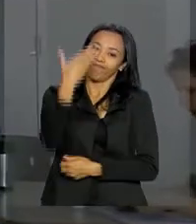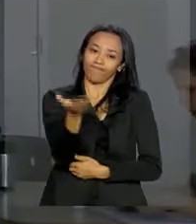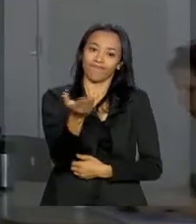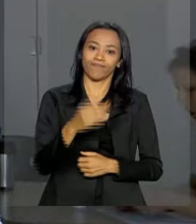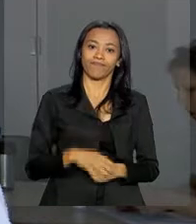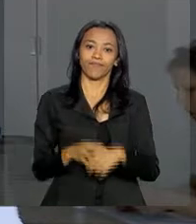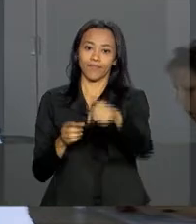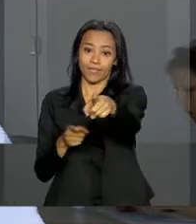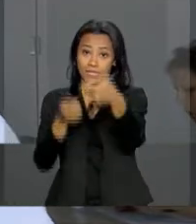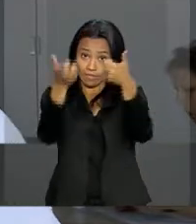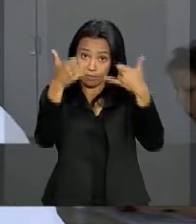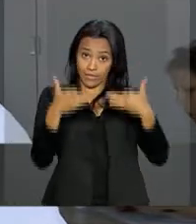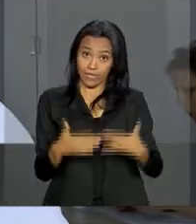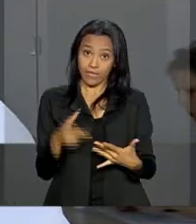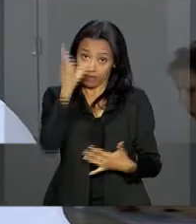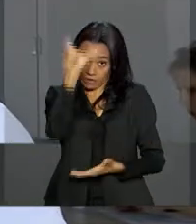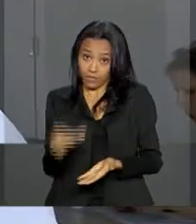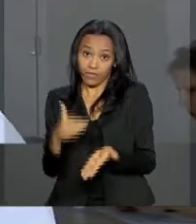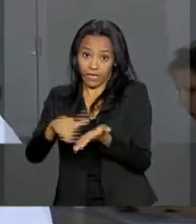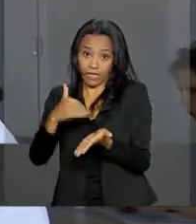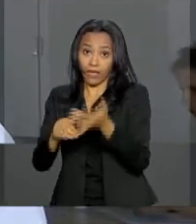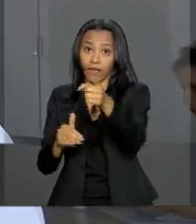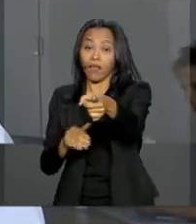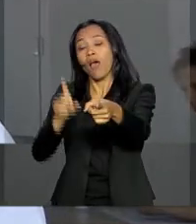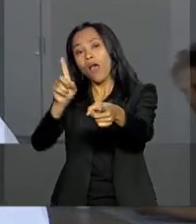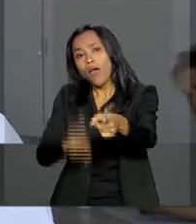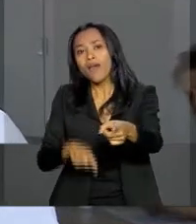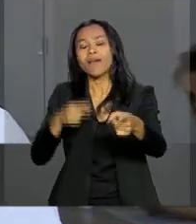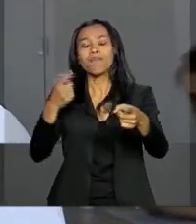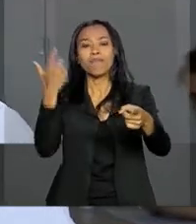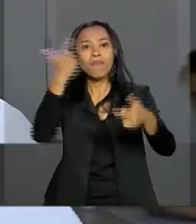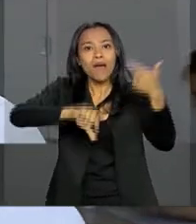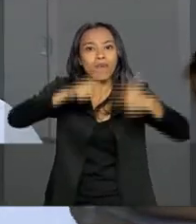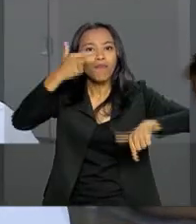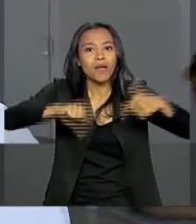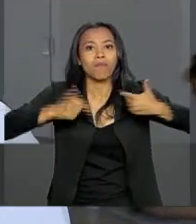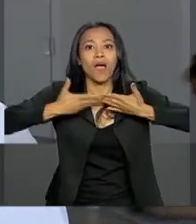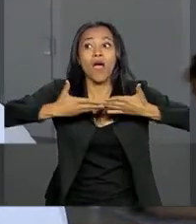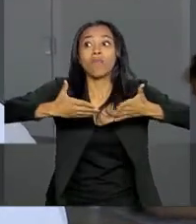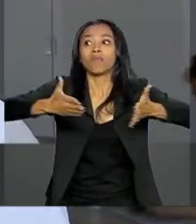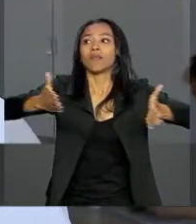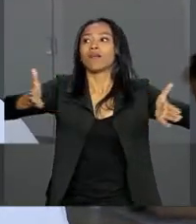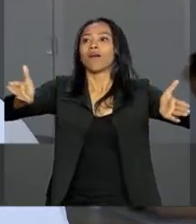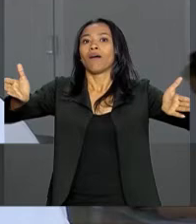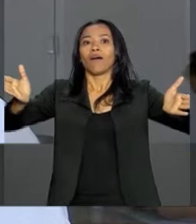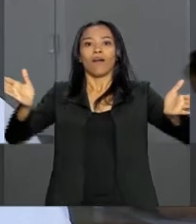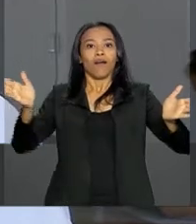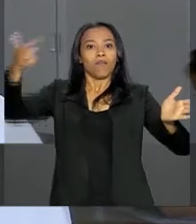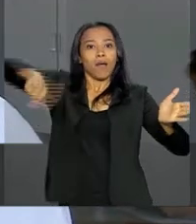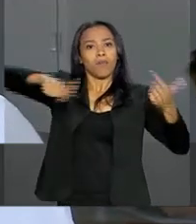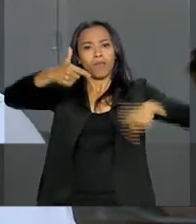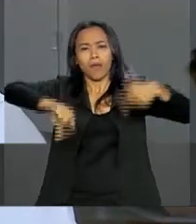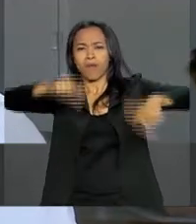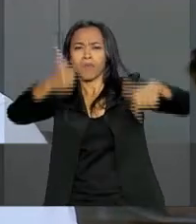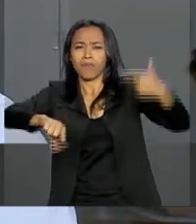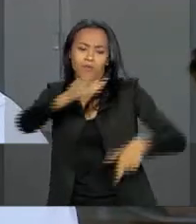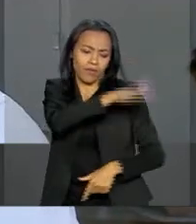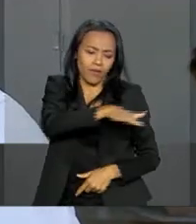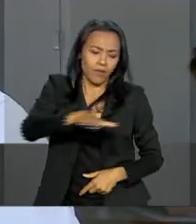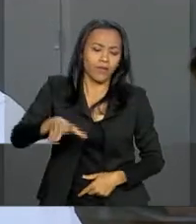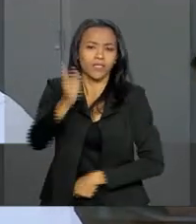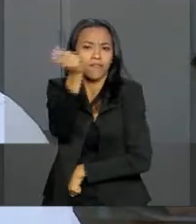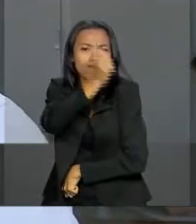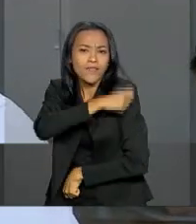Esses momentos de campanha de vacinação servem para ampliar ainda mais a cobertura e fazer com que mais crianças